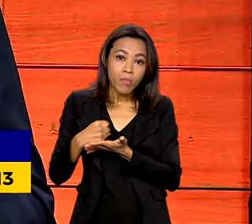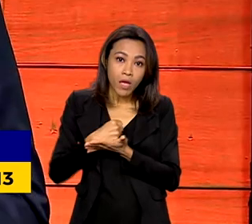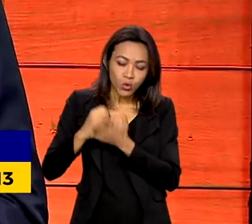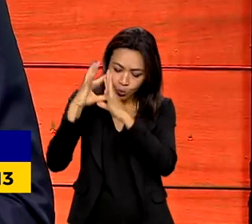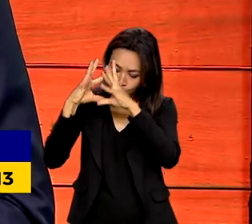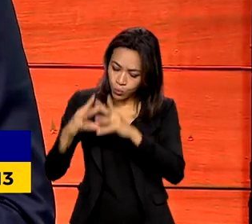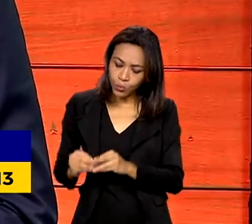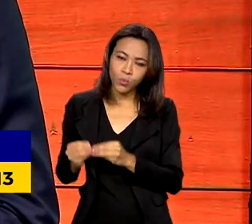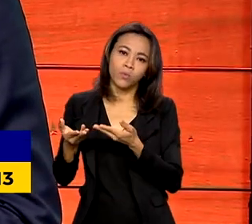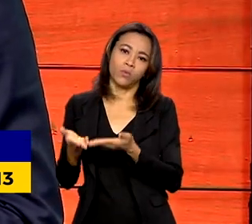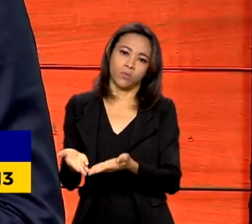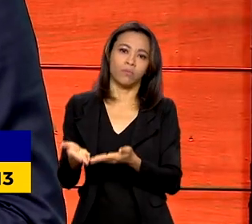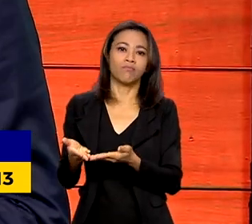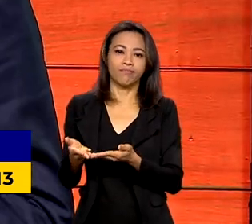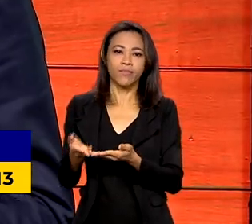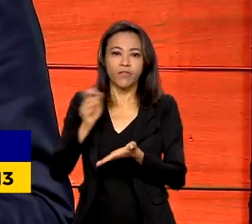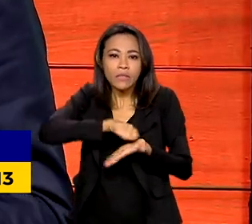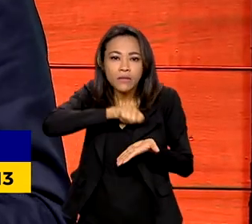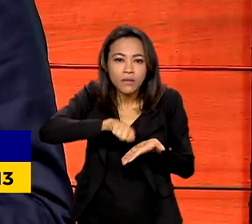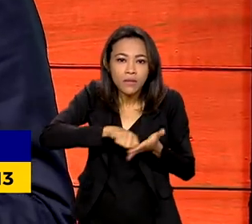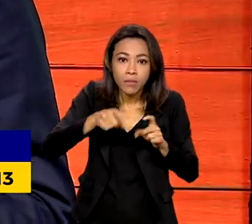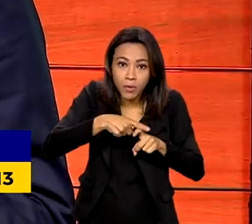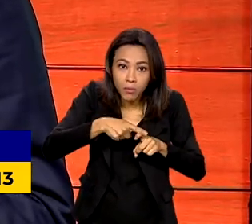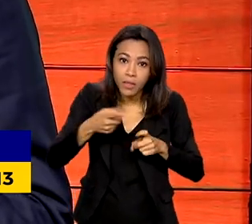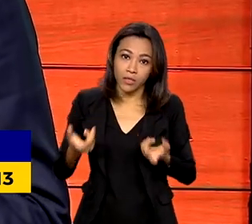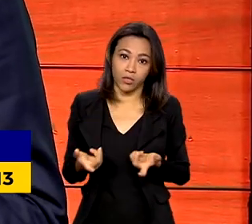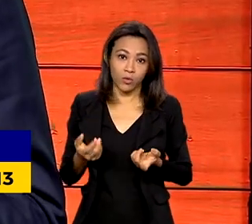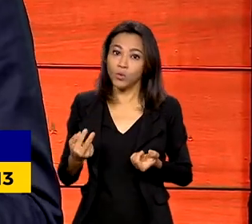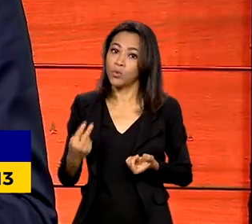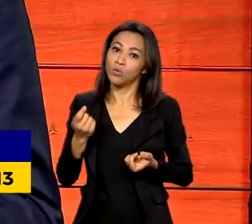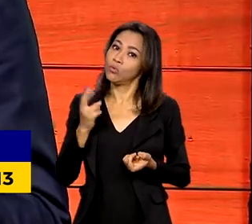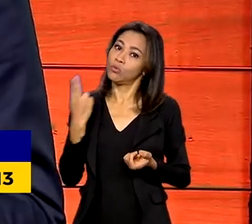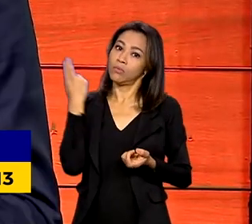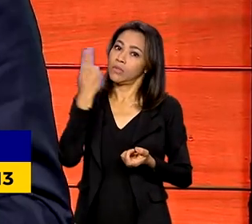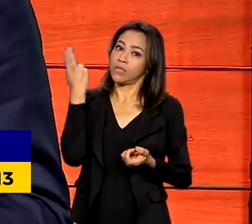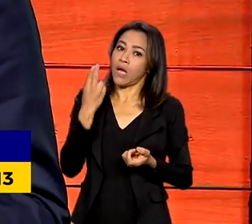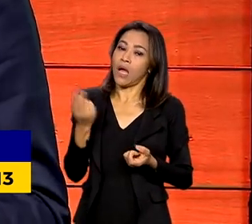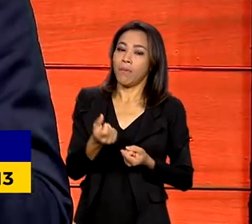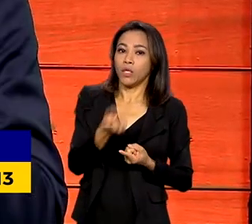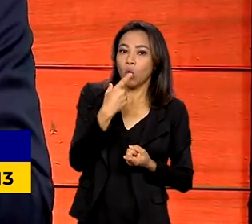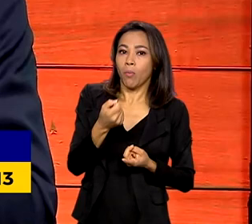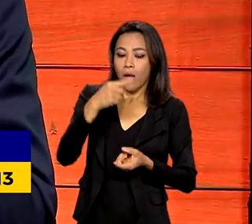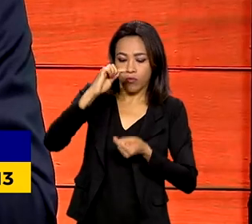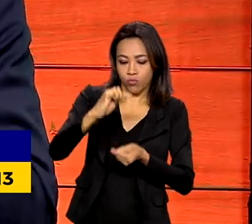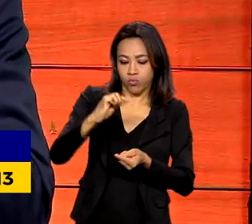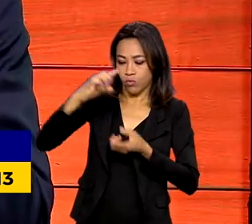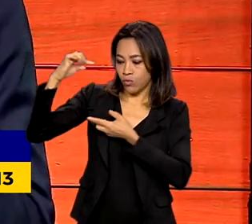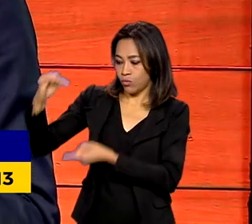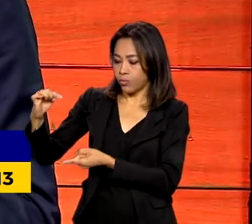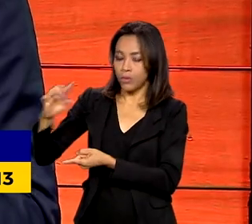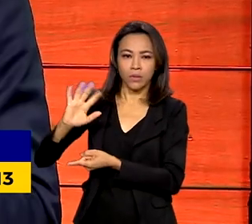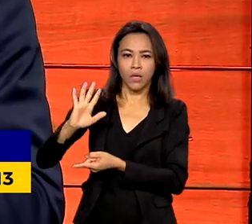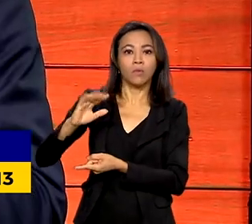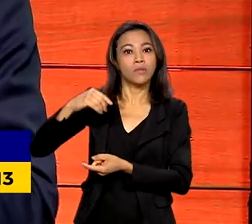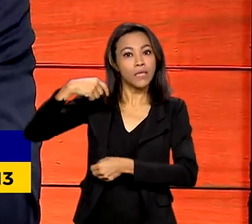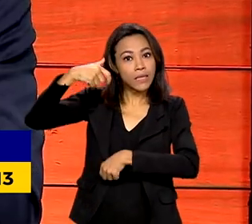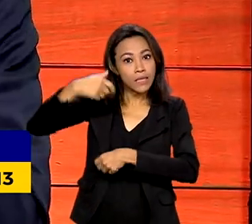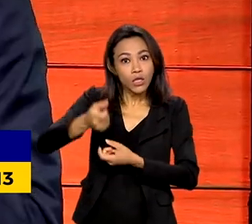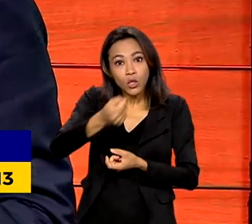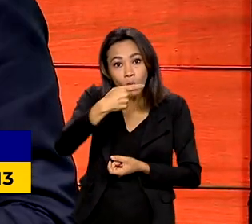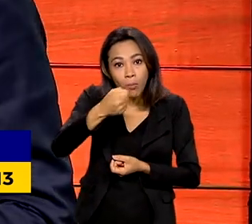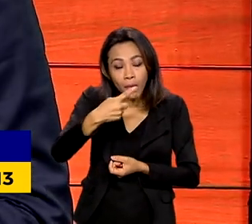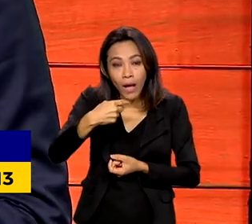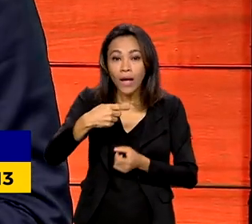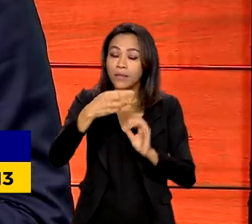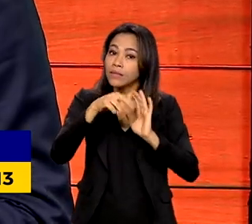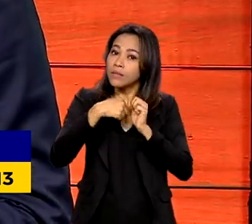há a observação de que você não pode tomar duas cartelas do antibiótico. Você tem que tomar a medida certa para que